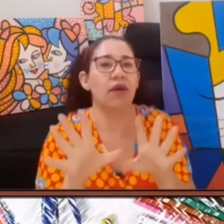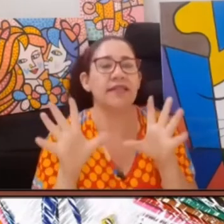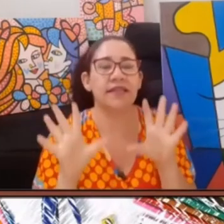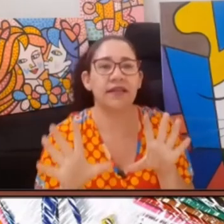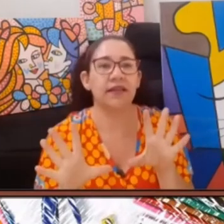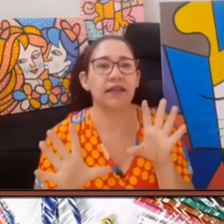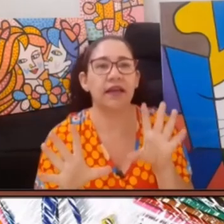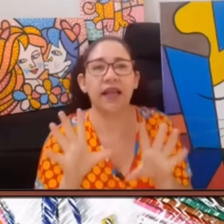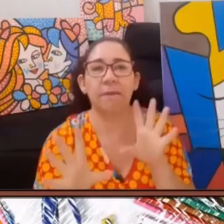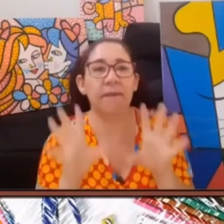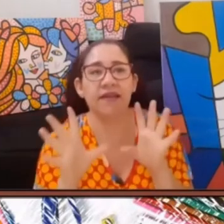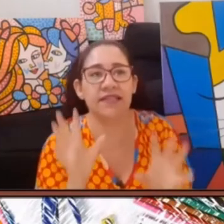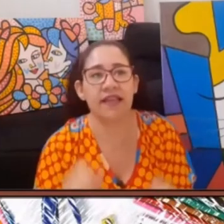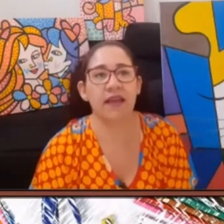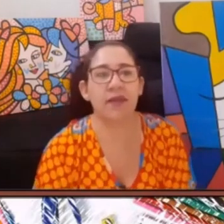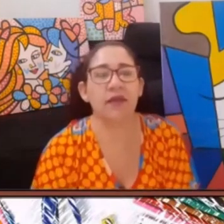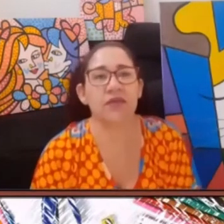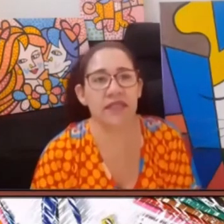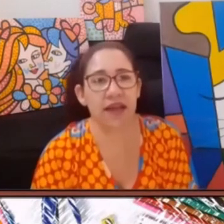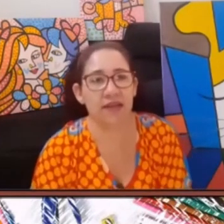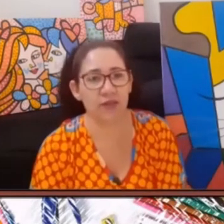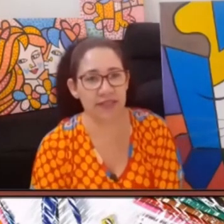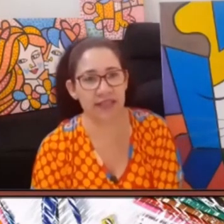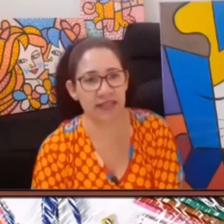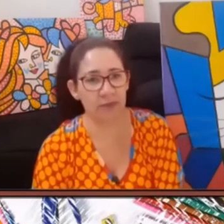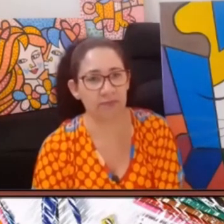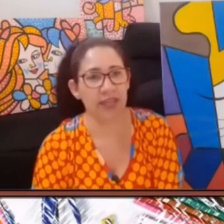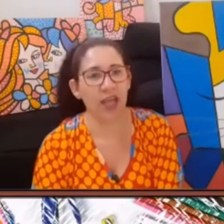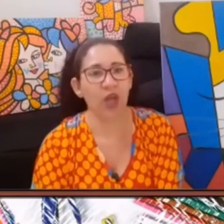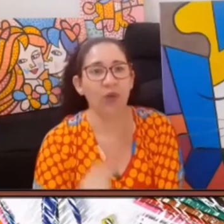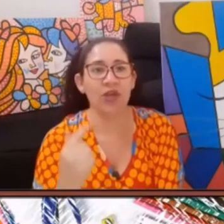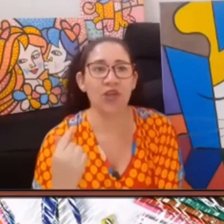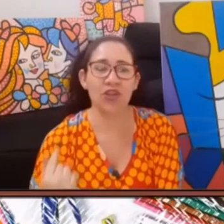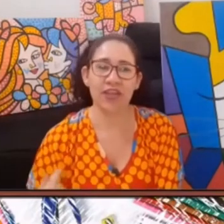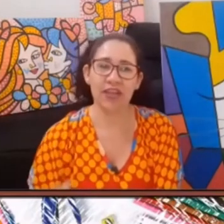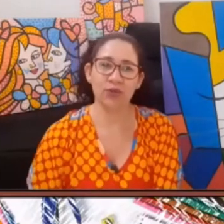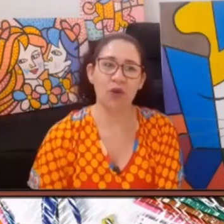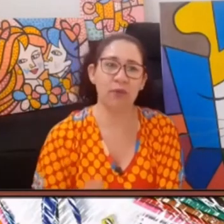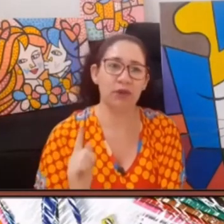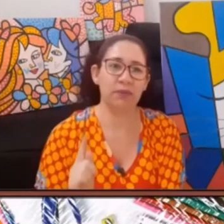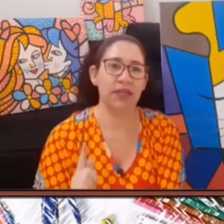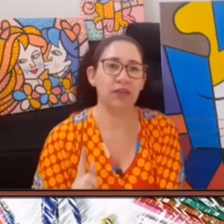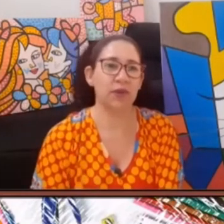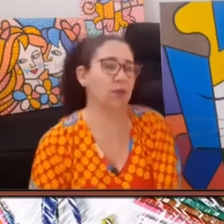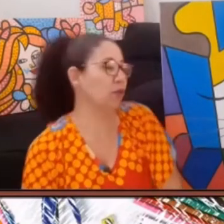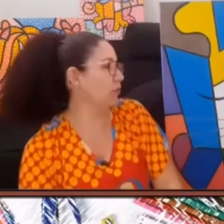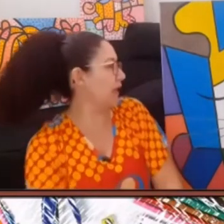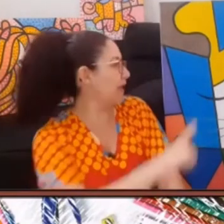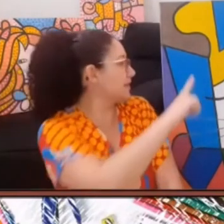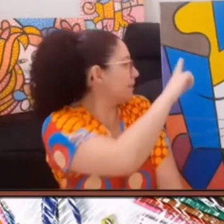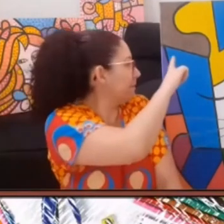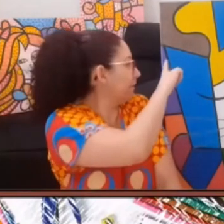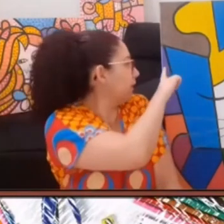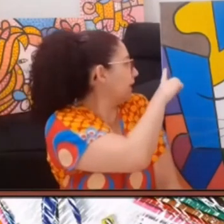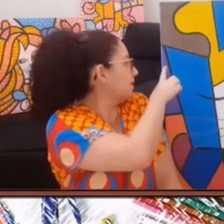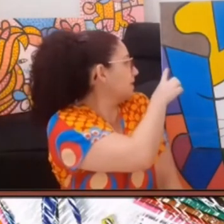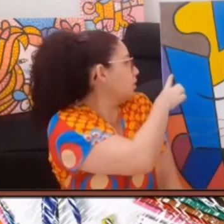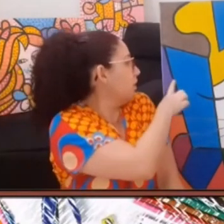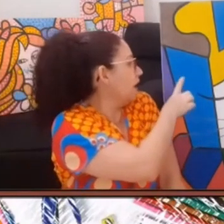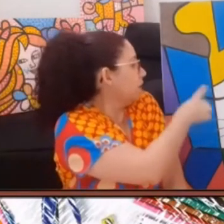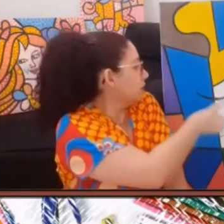alguma coisa ali, percebe os traços dele. O estilo do Romero Brito é muito essa